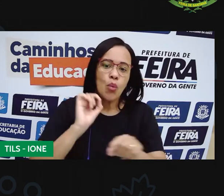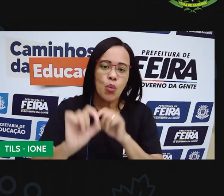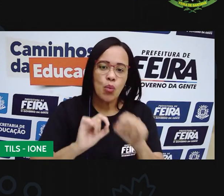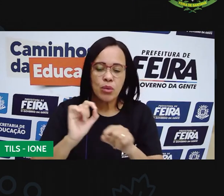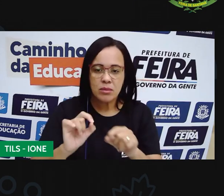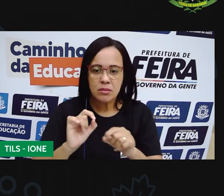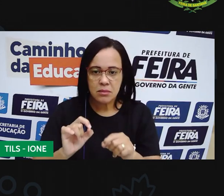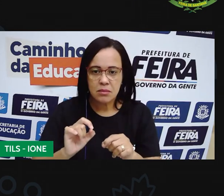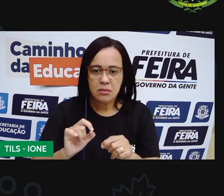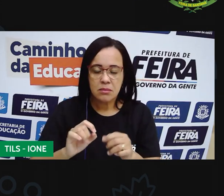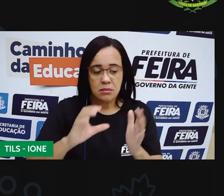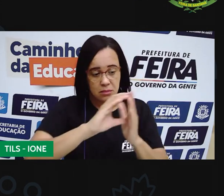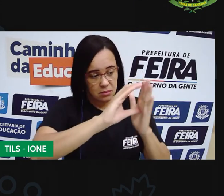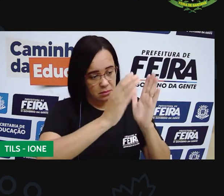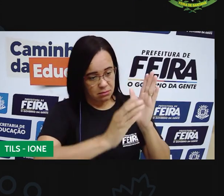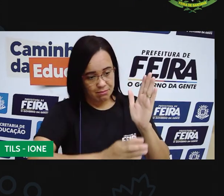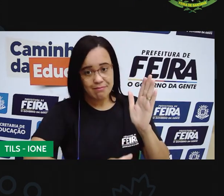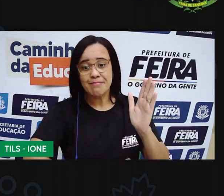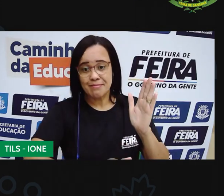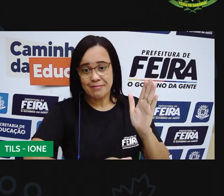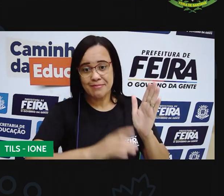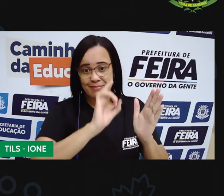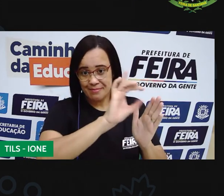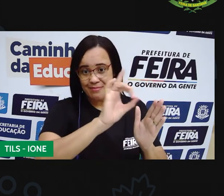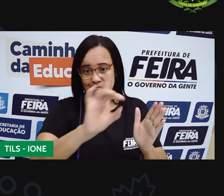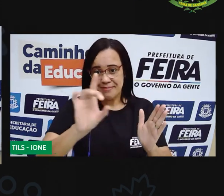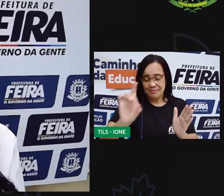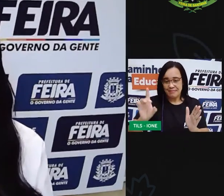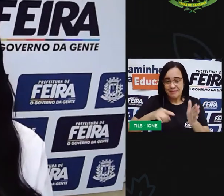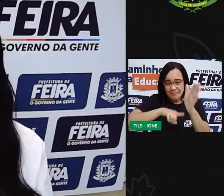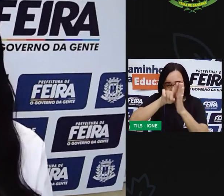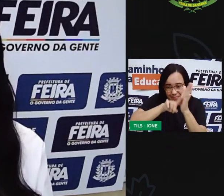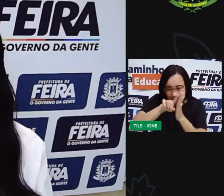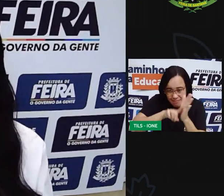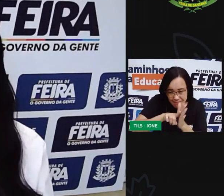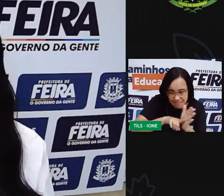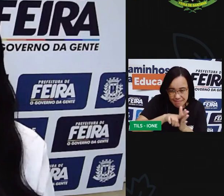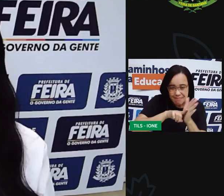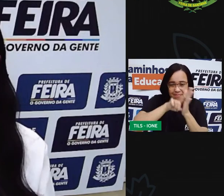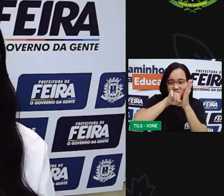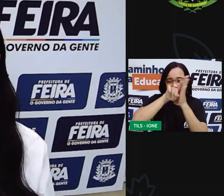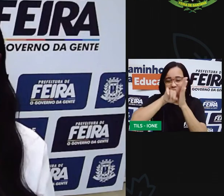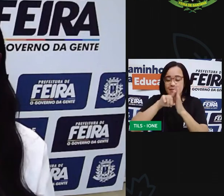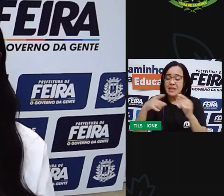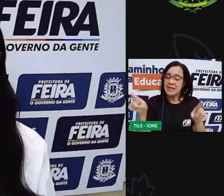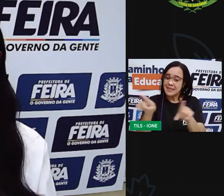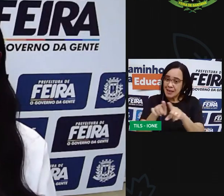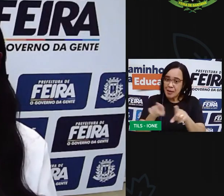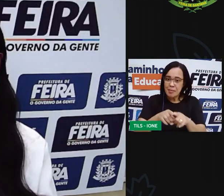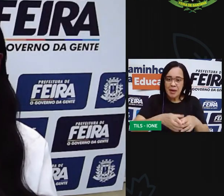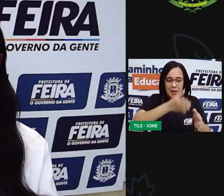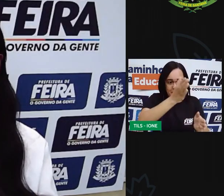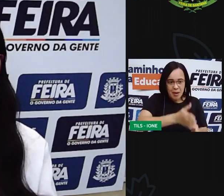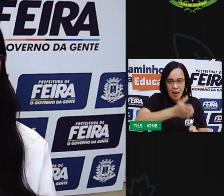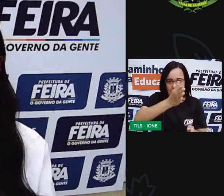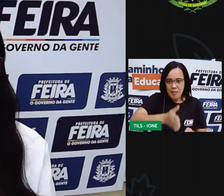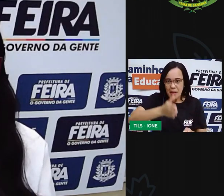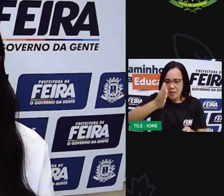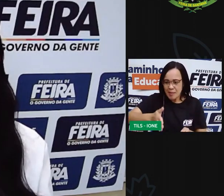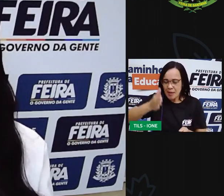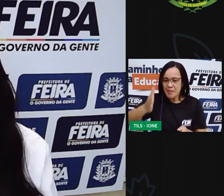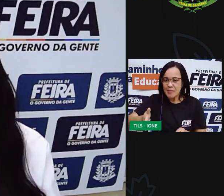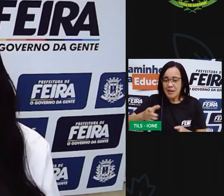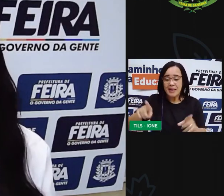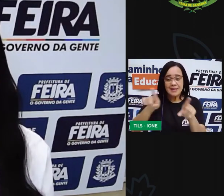essas características para que a gente pudesse fazer uma uma separação, um agrupamento